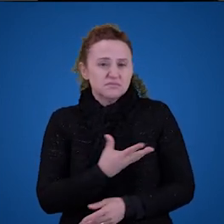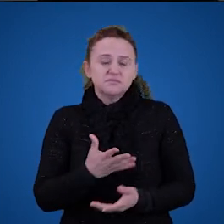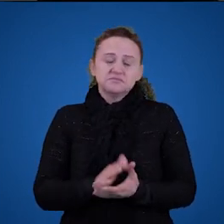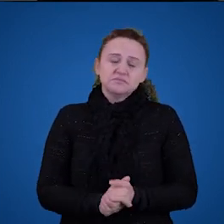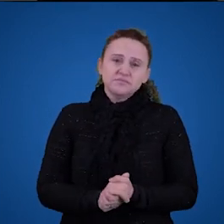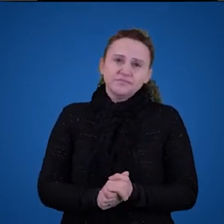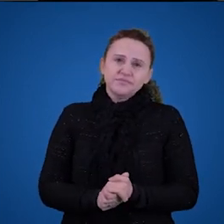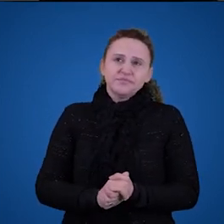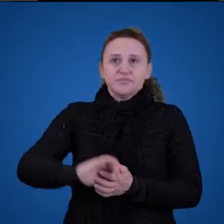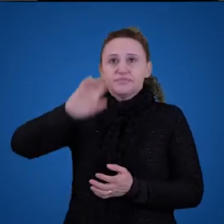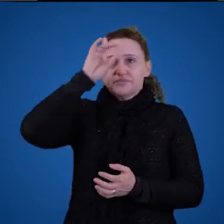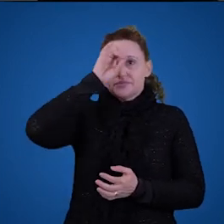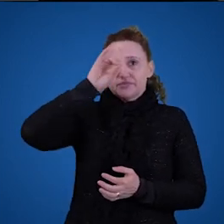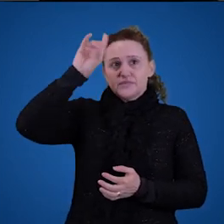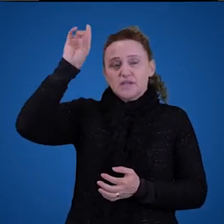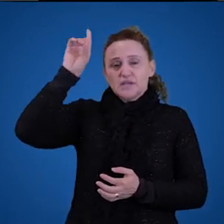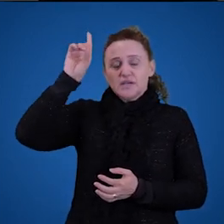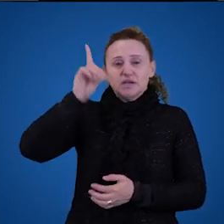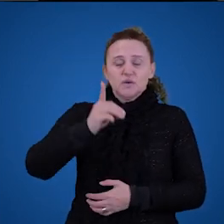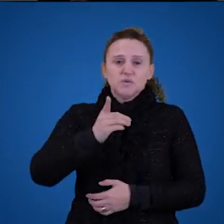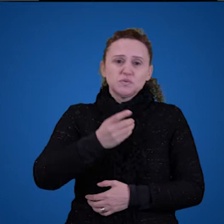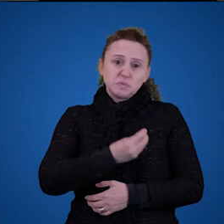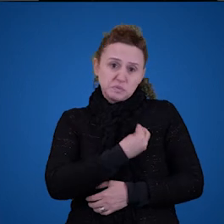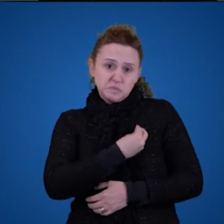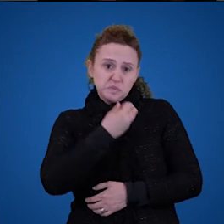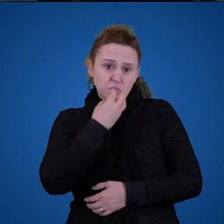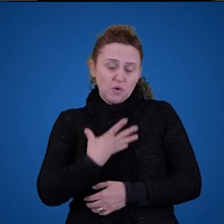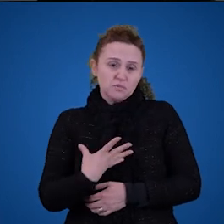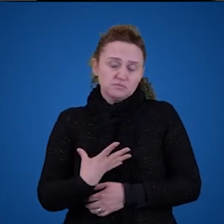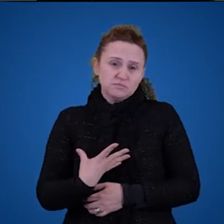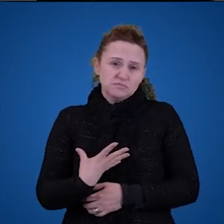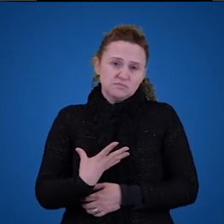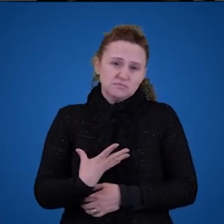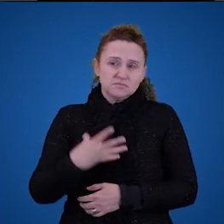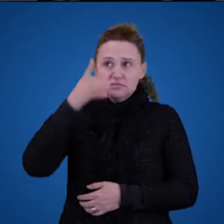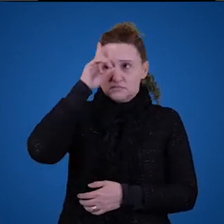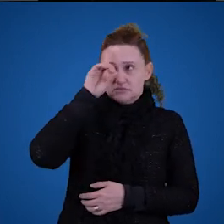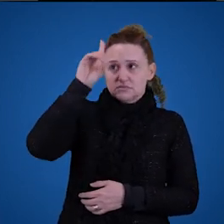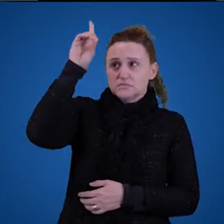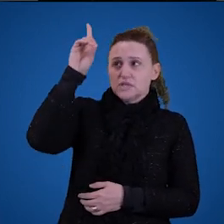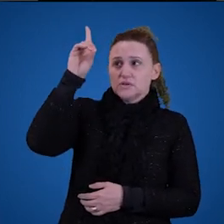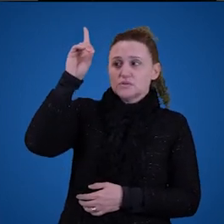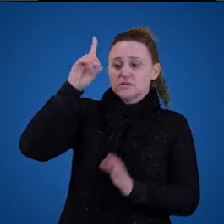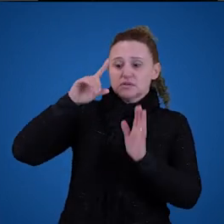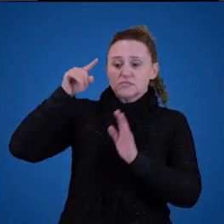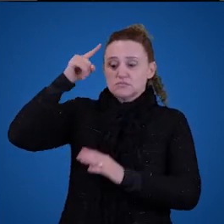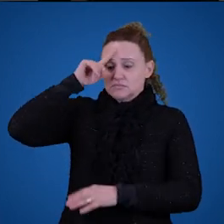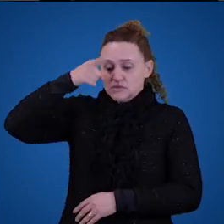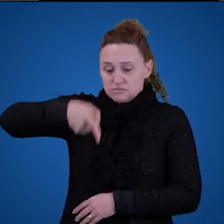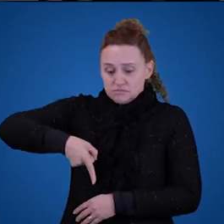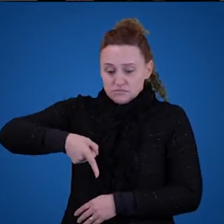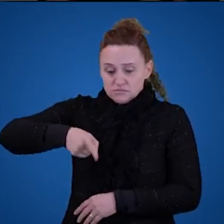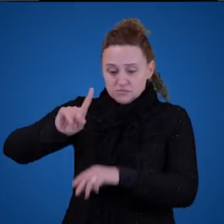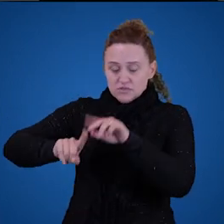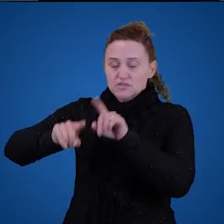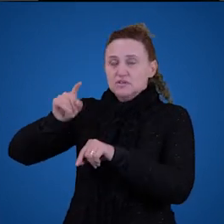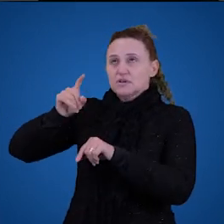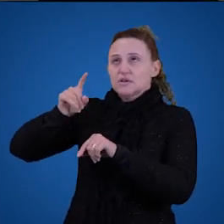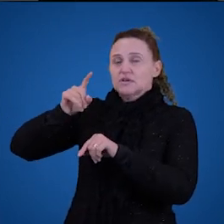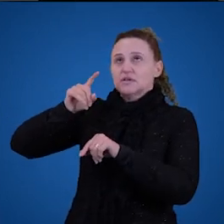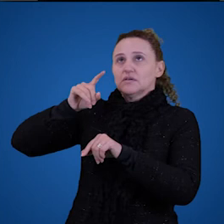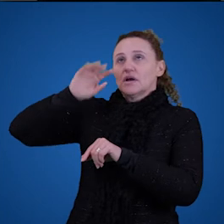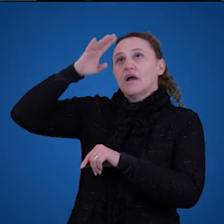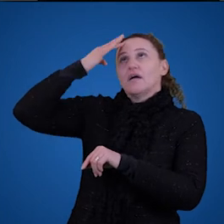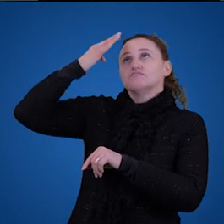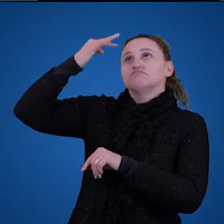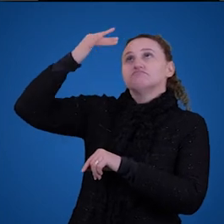se a gente fala assim, Deus é um ser muito bom, a palavra Deus, teoricamente, está apontando para um objeto, que é a figura de